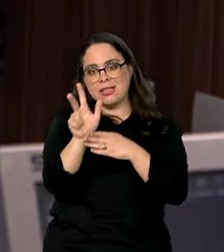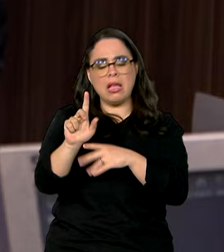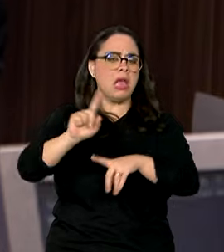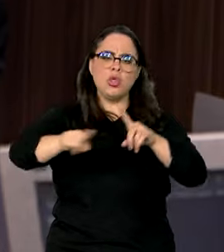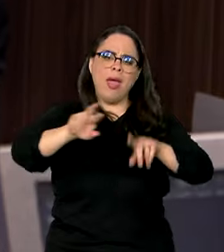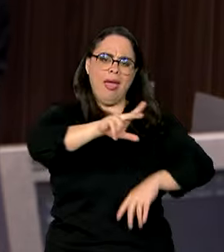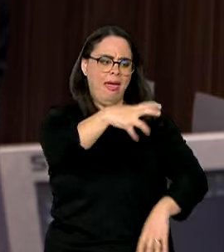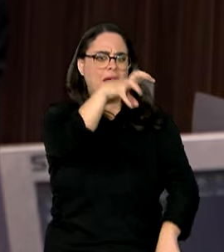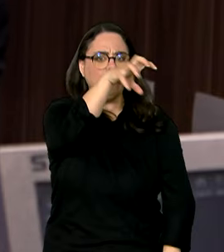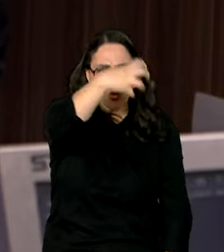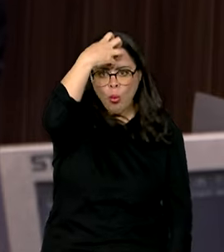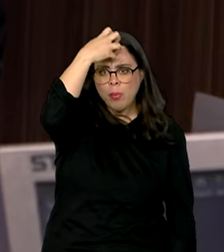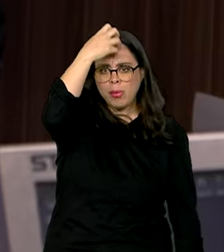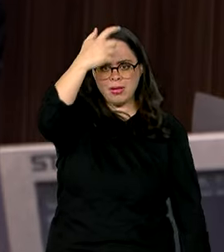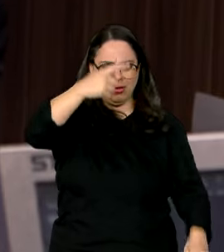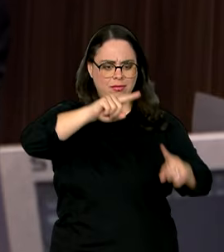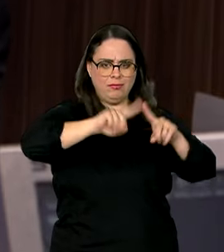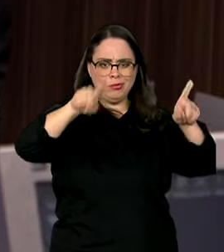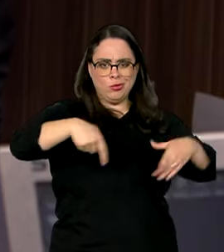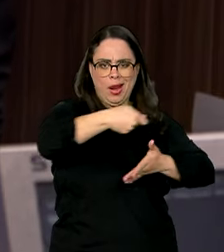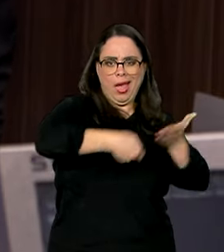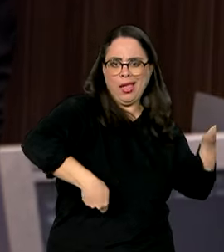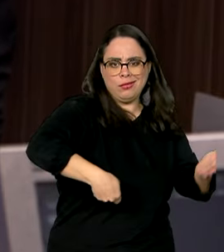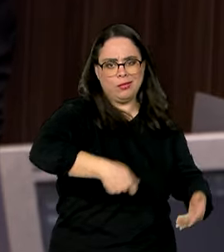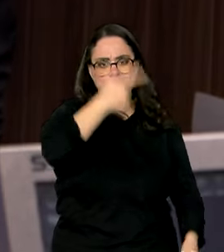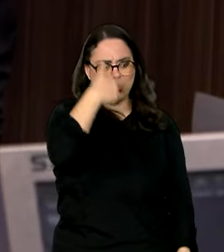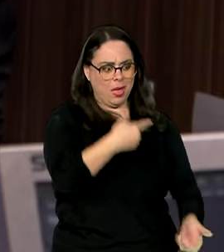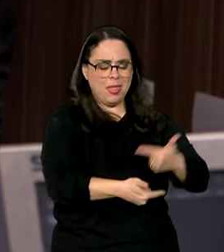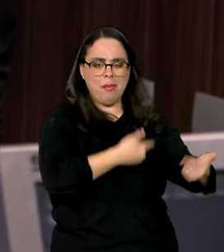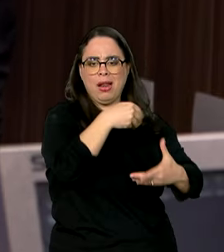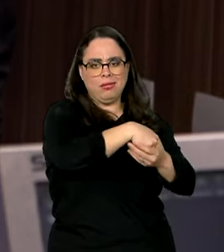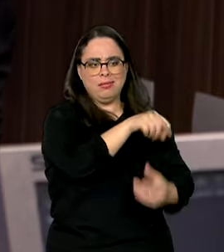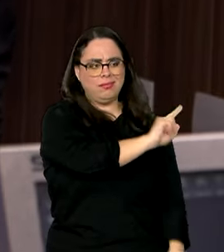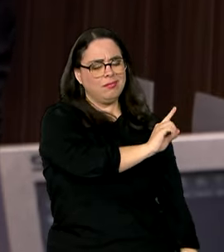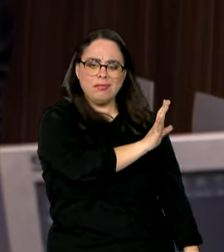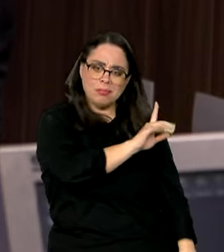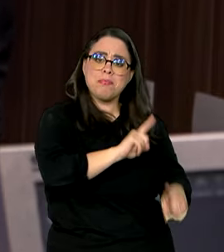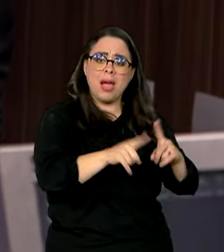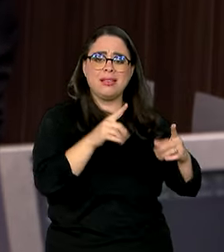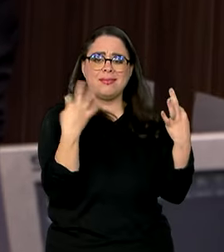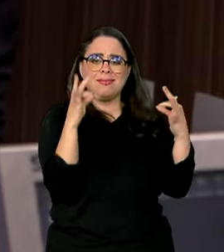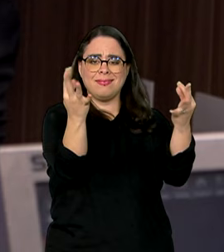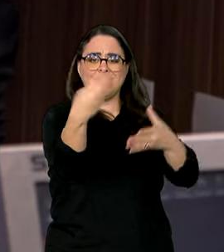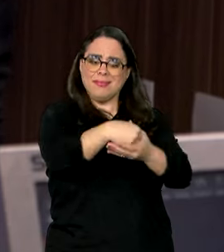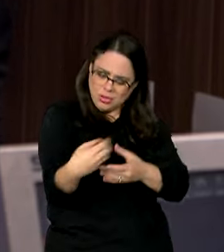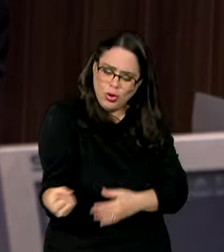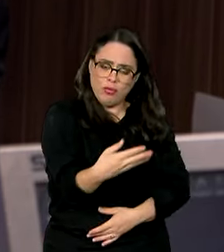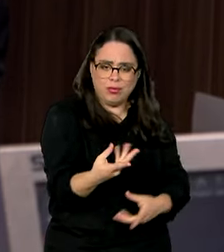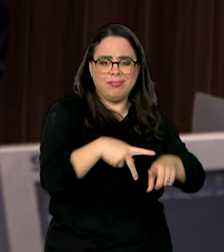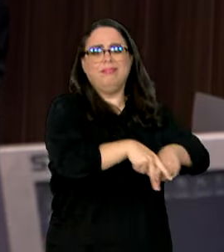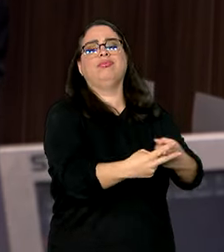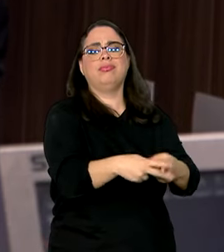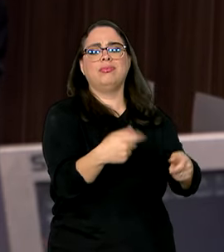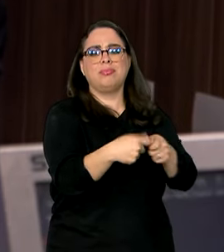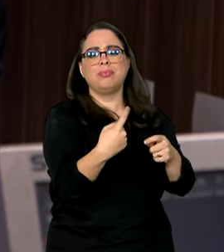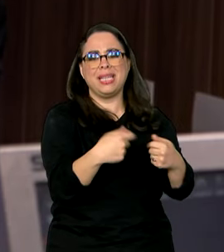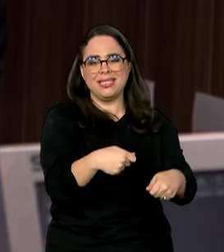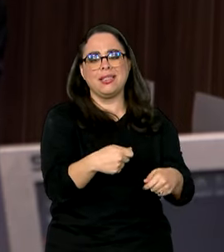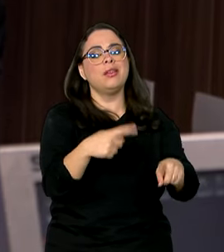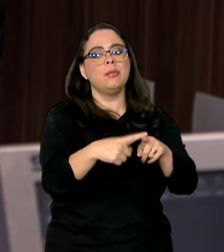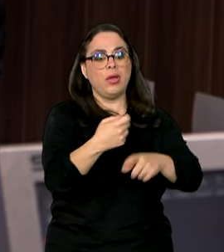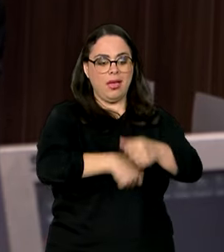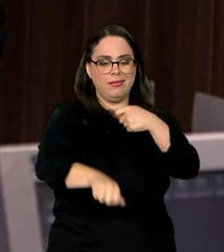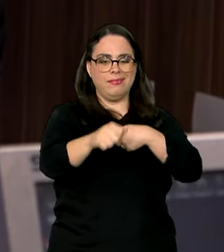dos funcionários, dos servidores da Anvisa, mas que houve, todas as agências passaram, no governo anterior, por um processo de